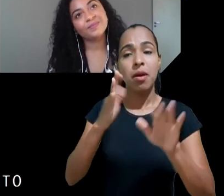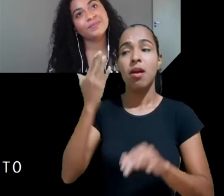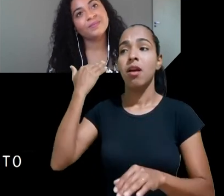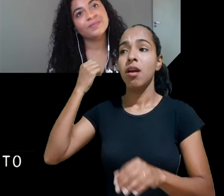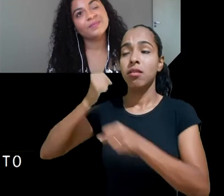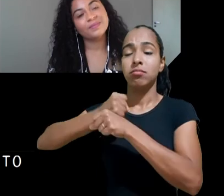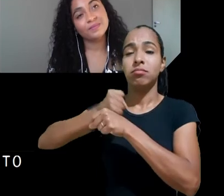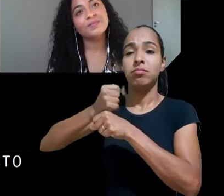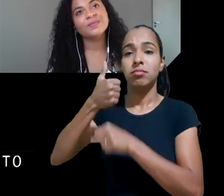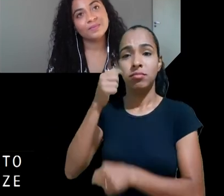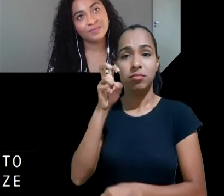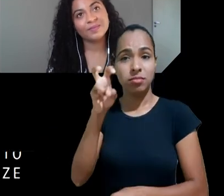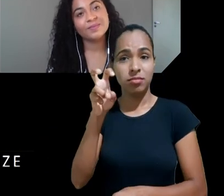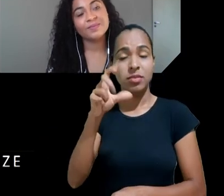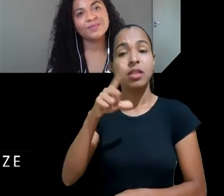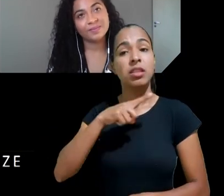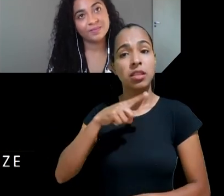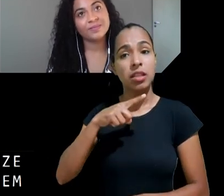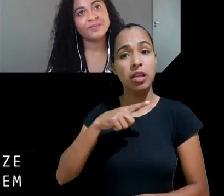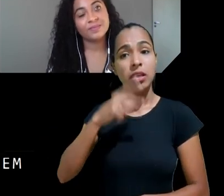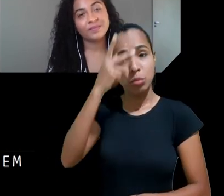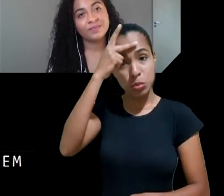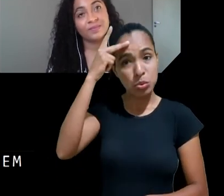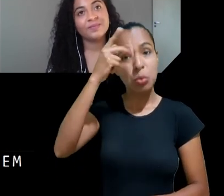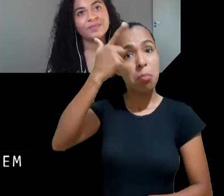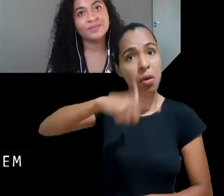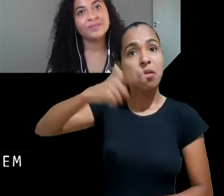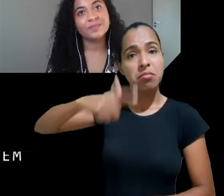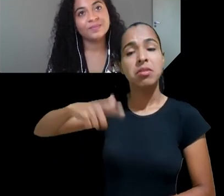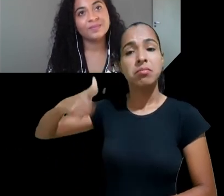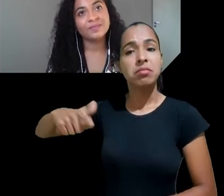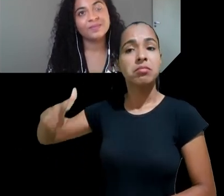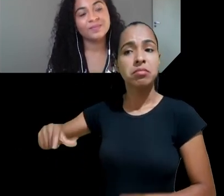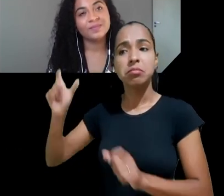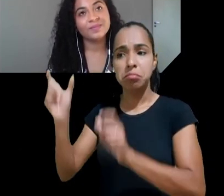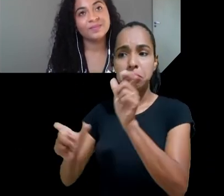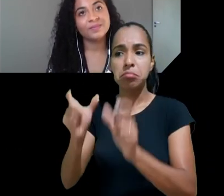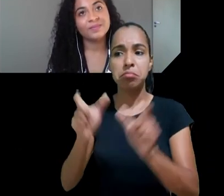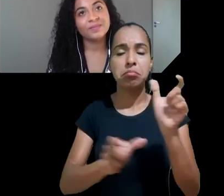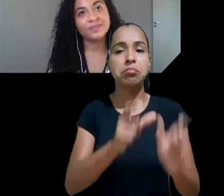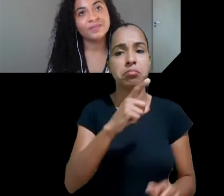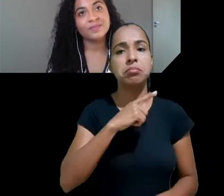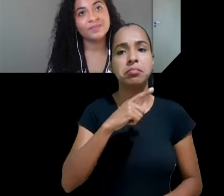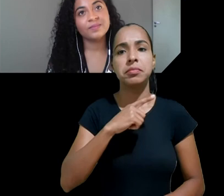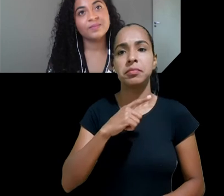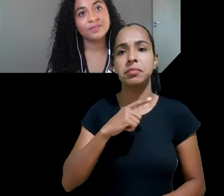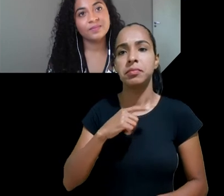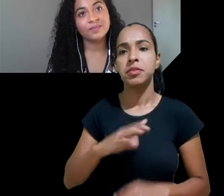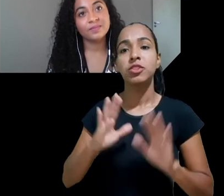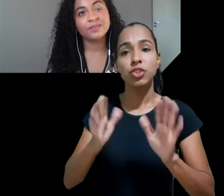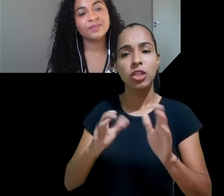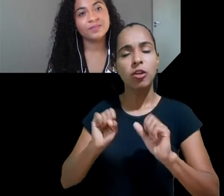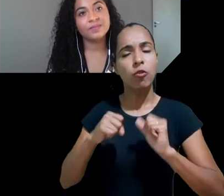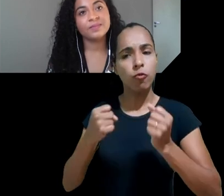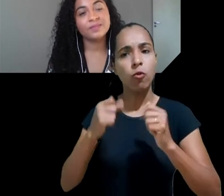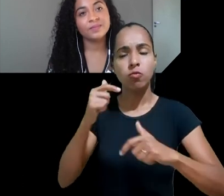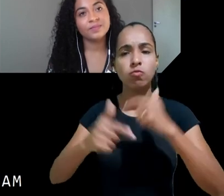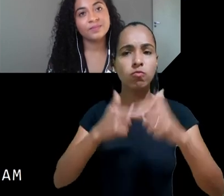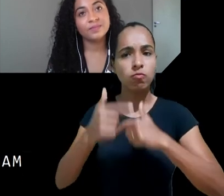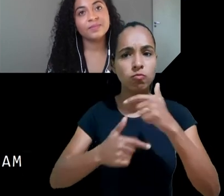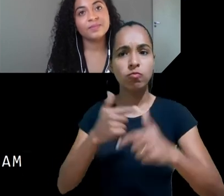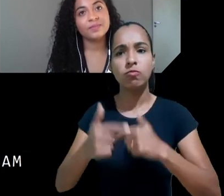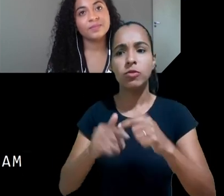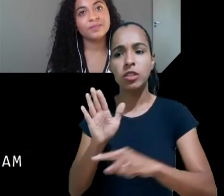outras pessoas muitas pessoas que fizeram parte desse time e já dedicaram seu dia a dia a infâncias livres do consumismo de toda forma